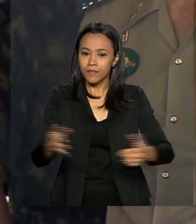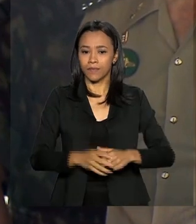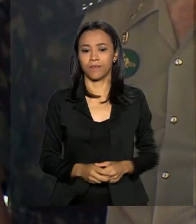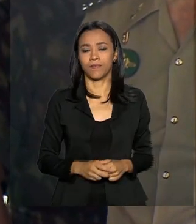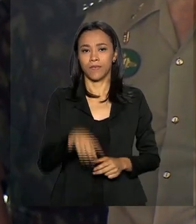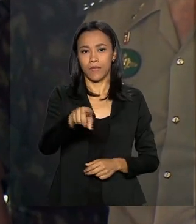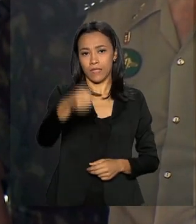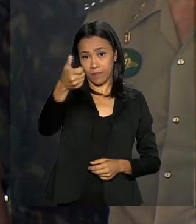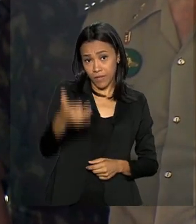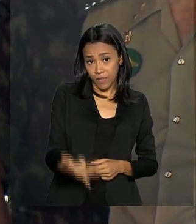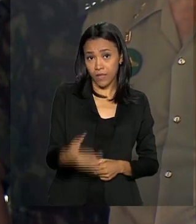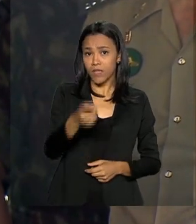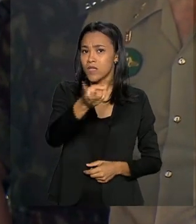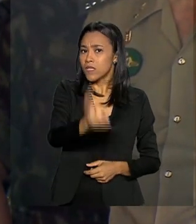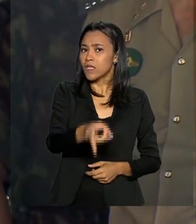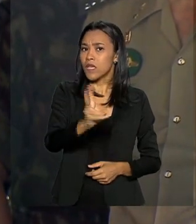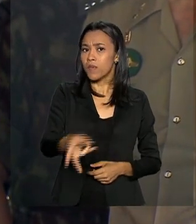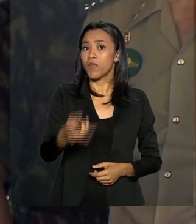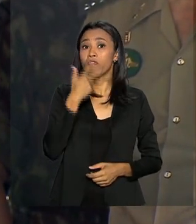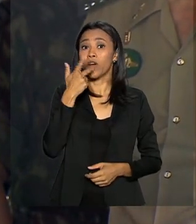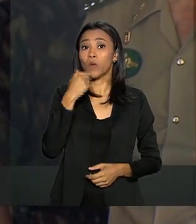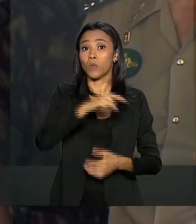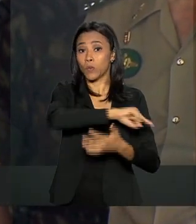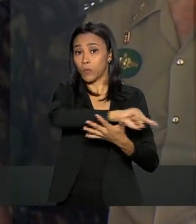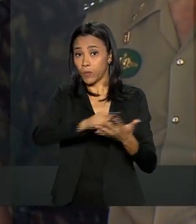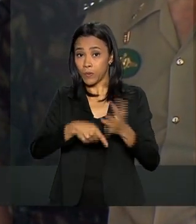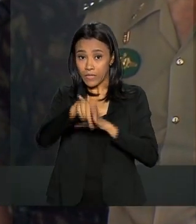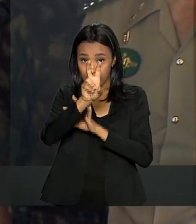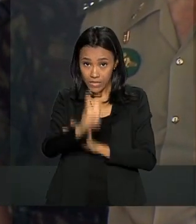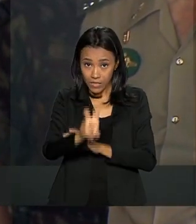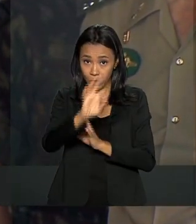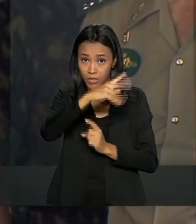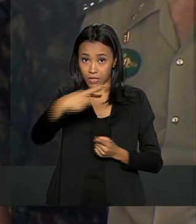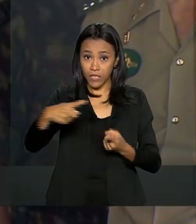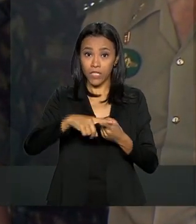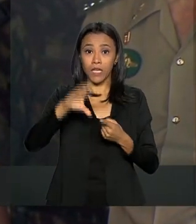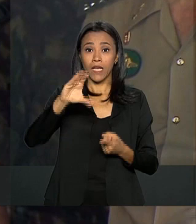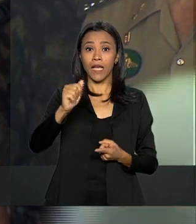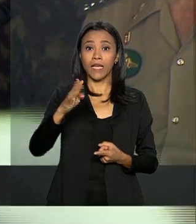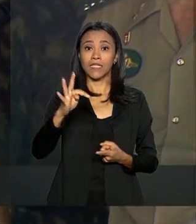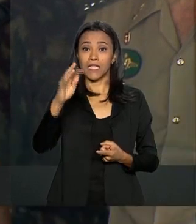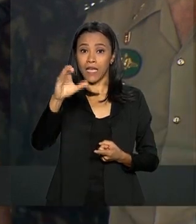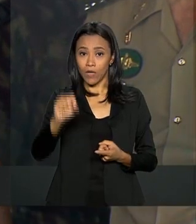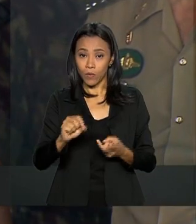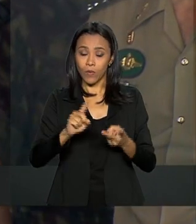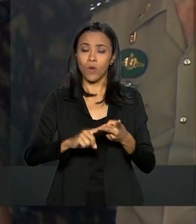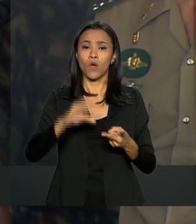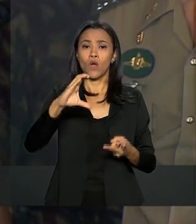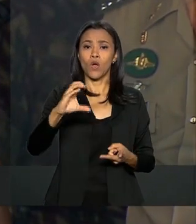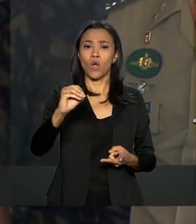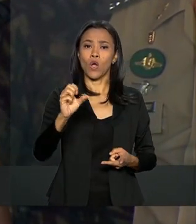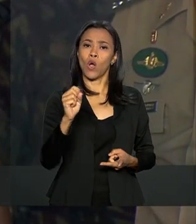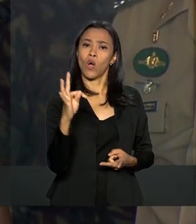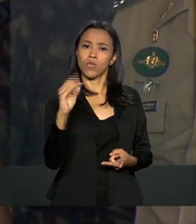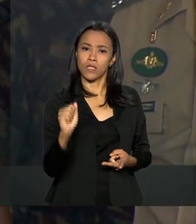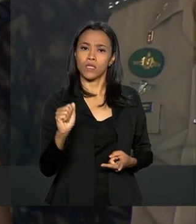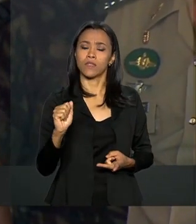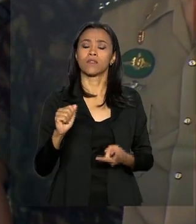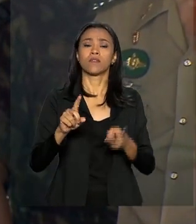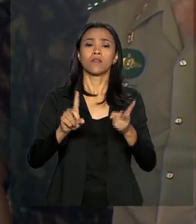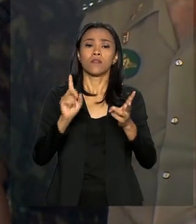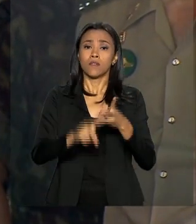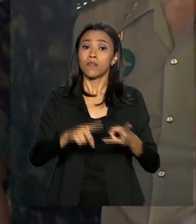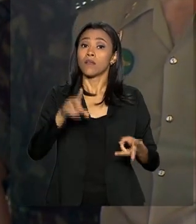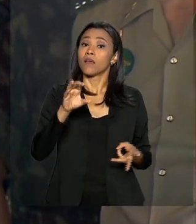destaco os cinco presidentes, Castelo Branco, Costa e Silva, Emílio Médici,